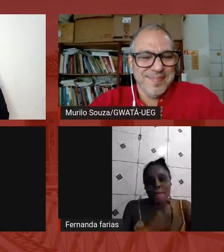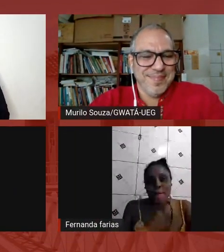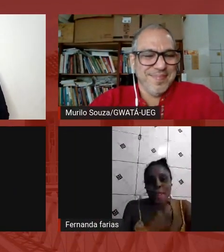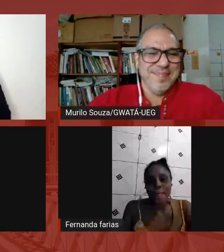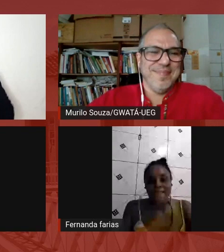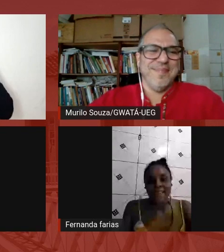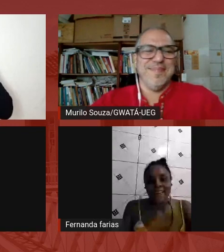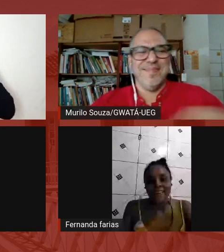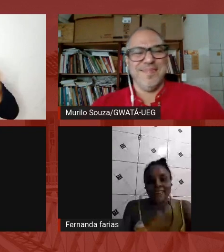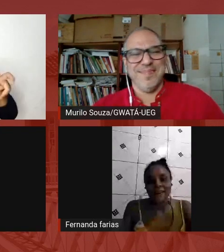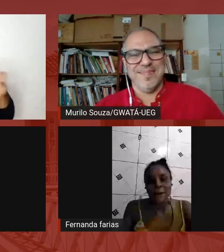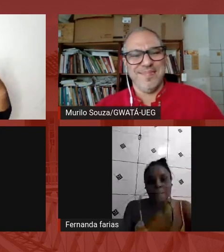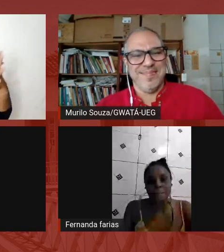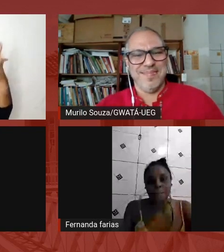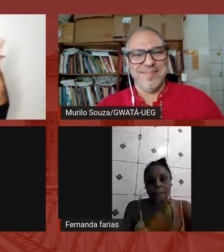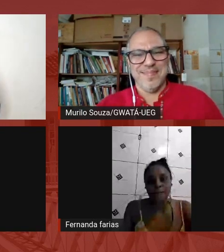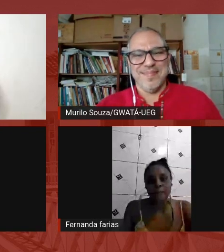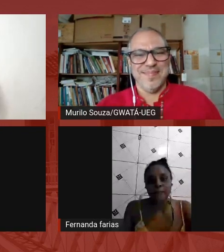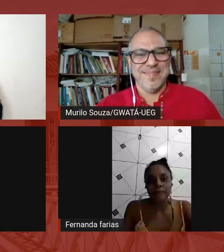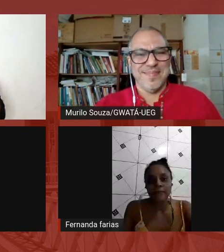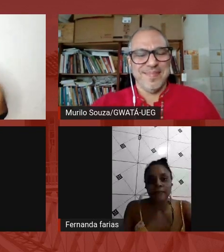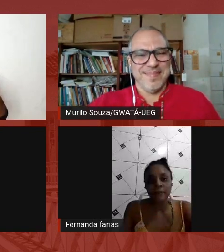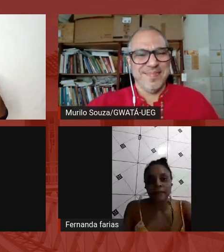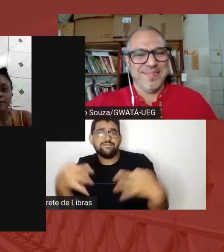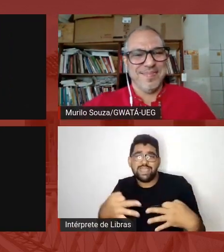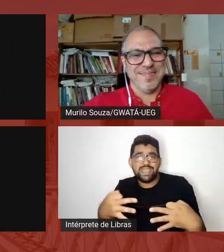muito bonita, né, não tem nem o que falar.